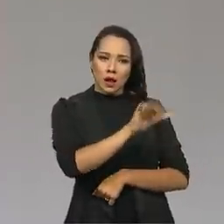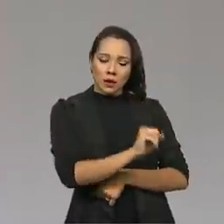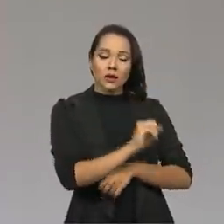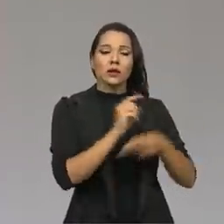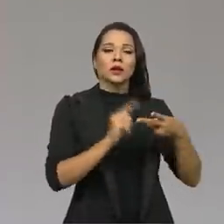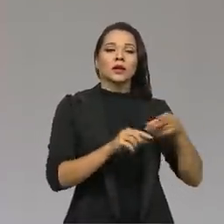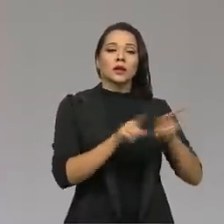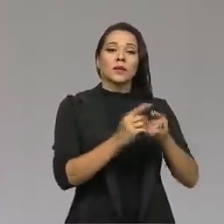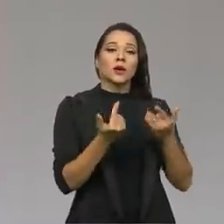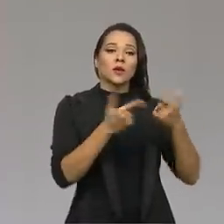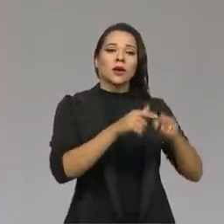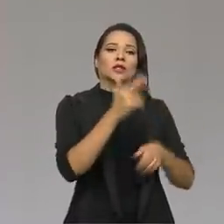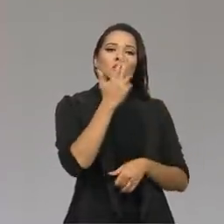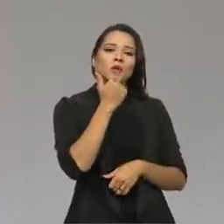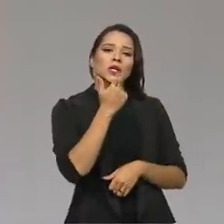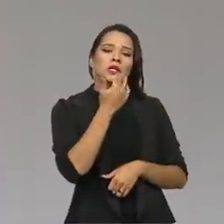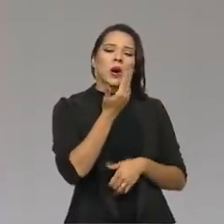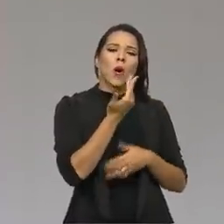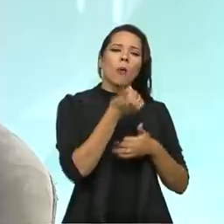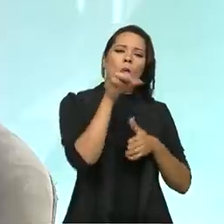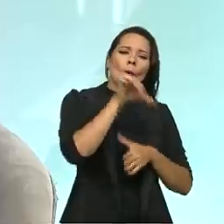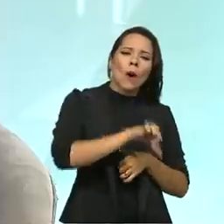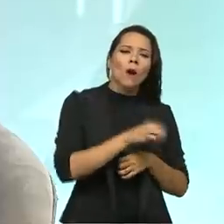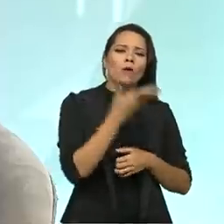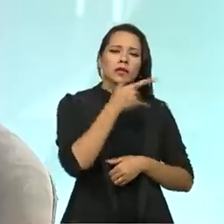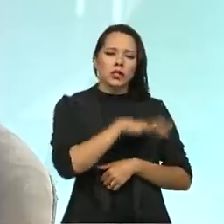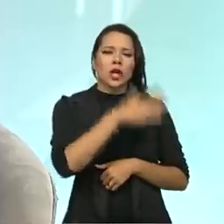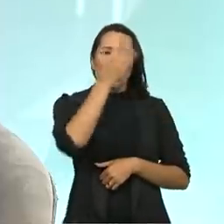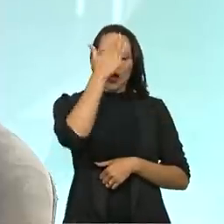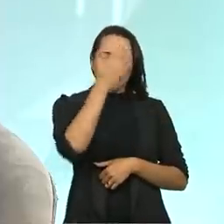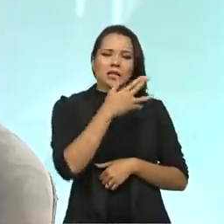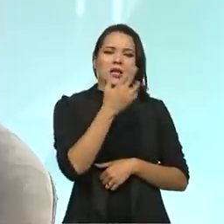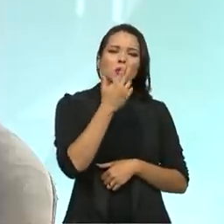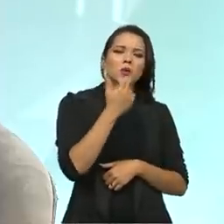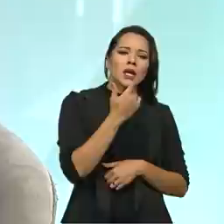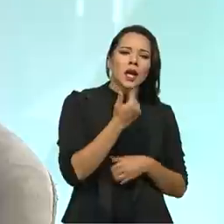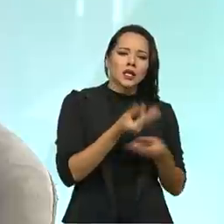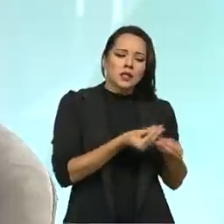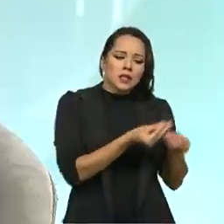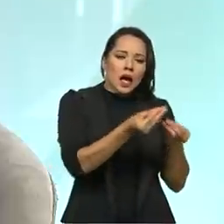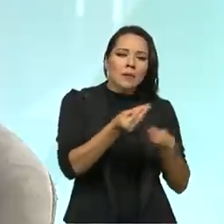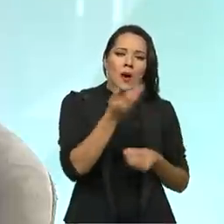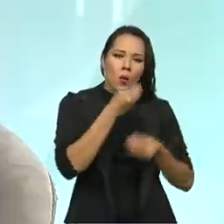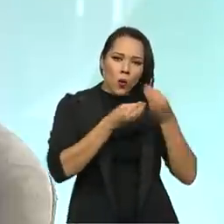de combate à desnutrição infantil. Eu sei que vocês distribuem micronutrientes em pó.